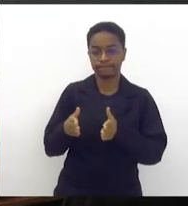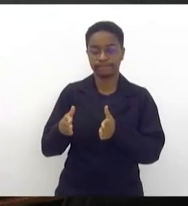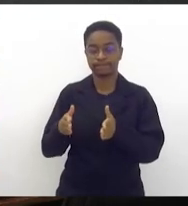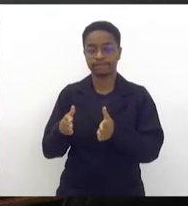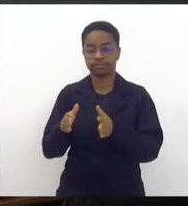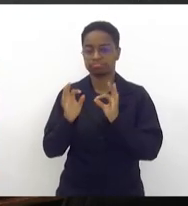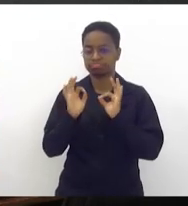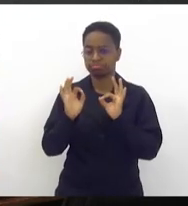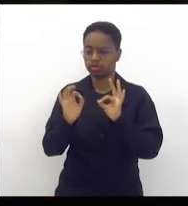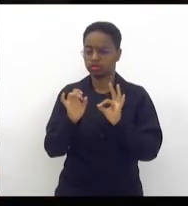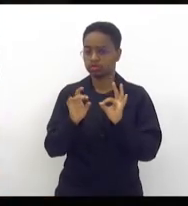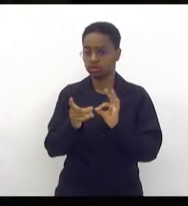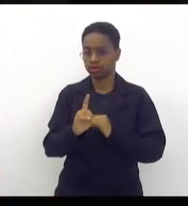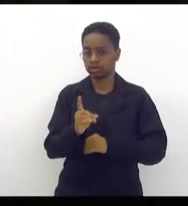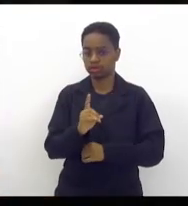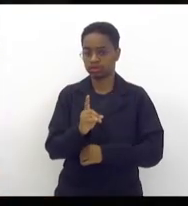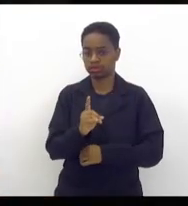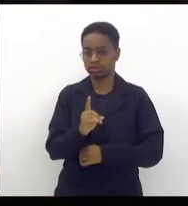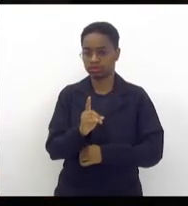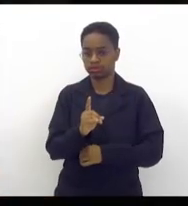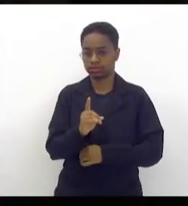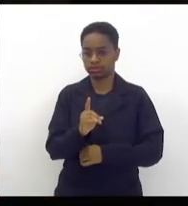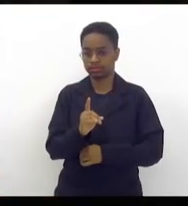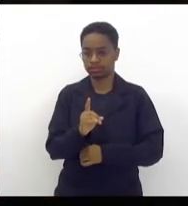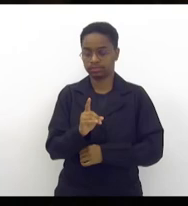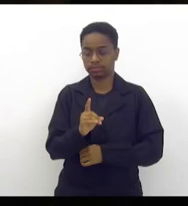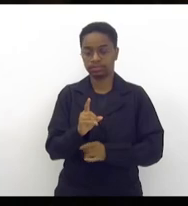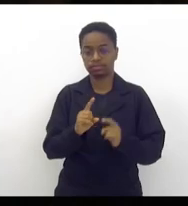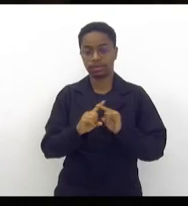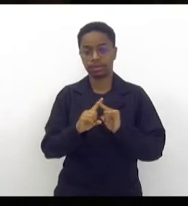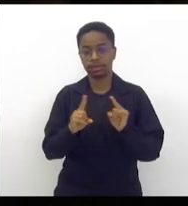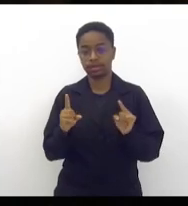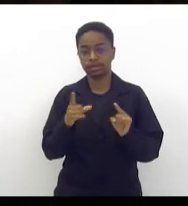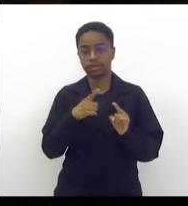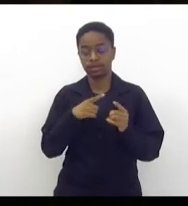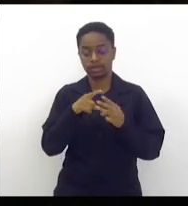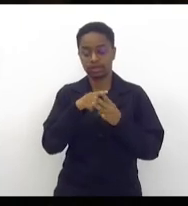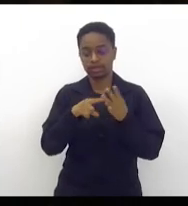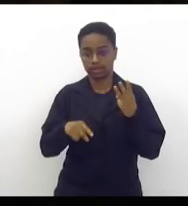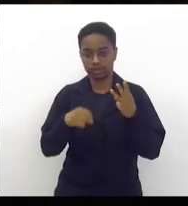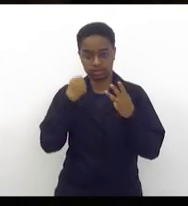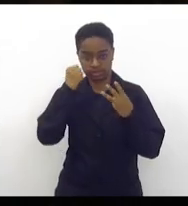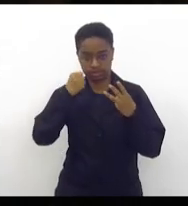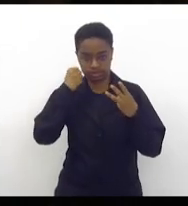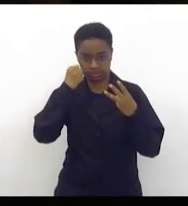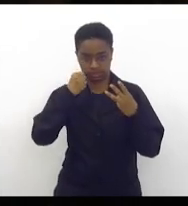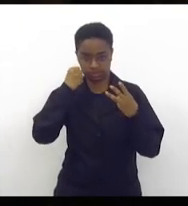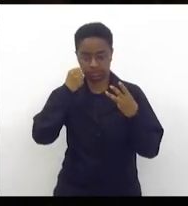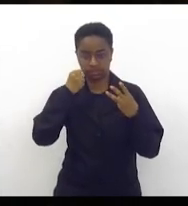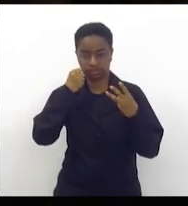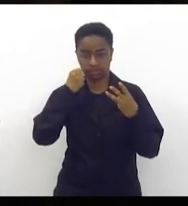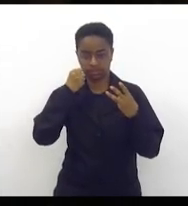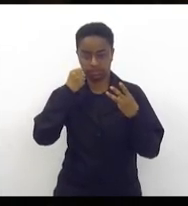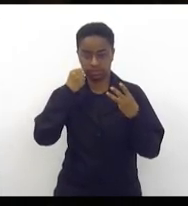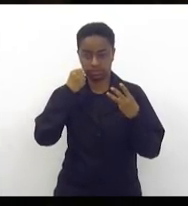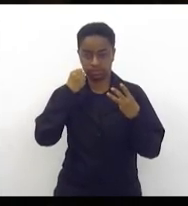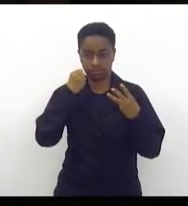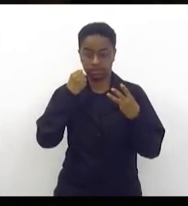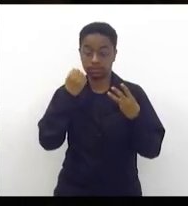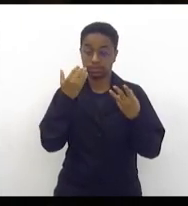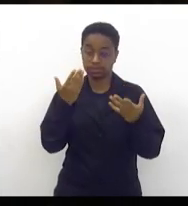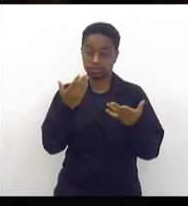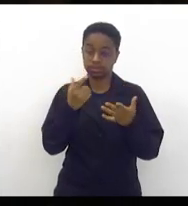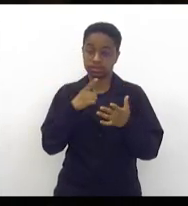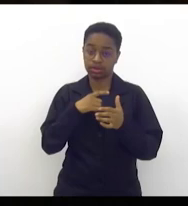mas eu disse, bom, nós temos três senadores. O que está mais próximo da